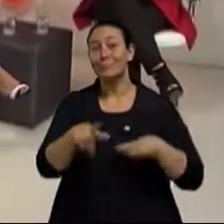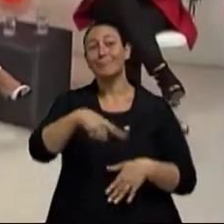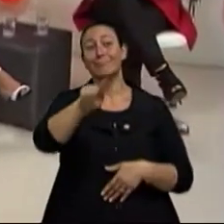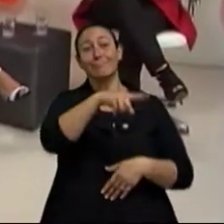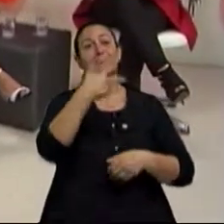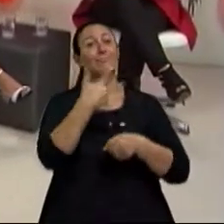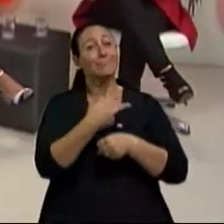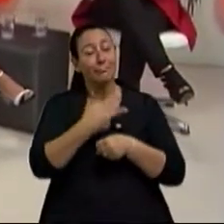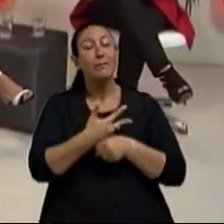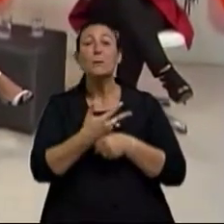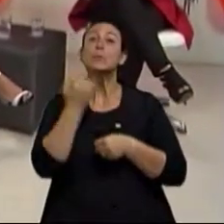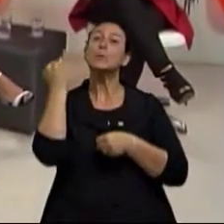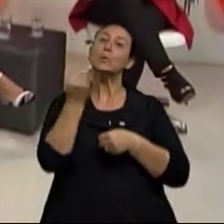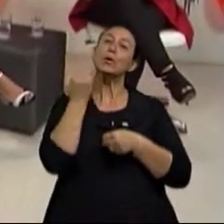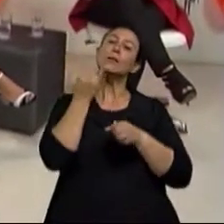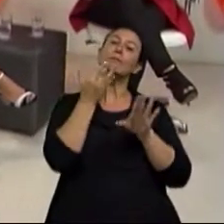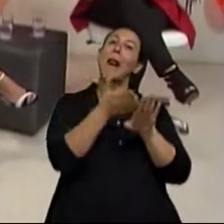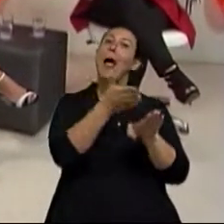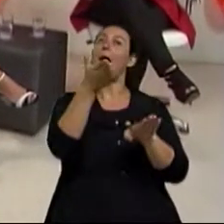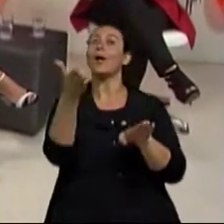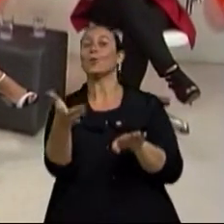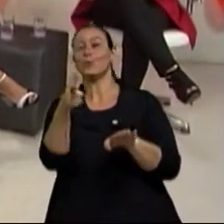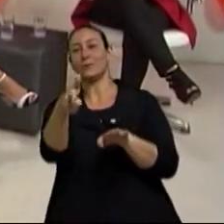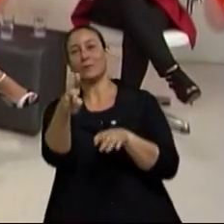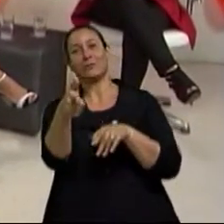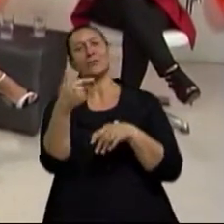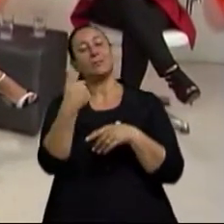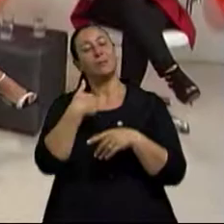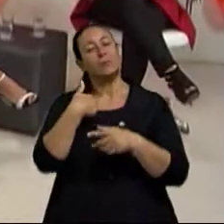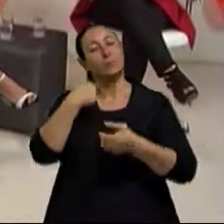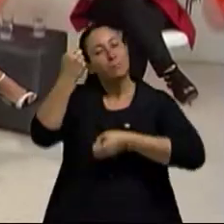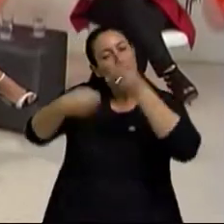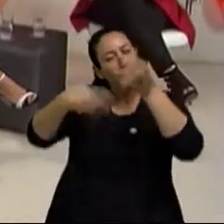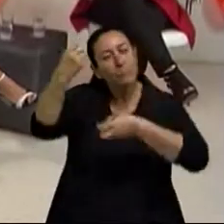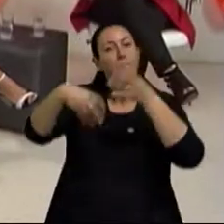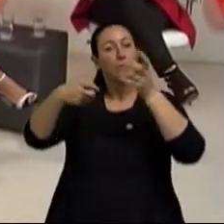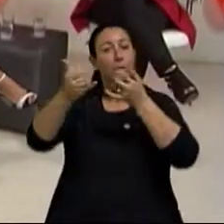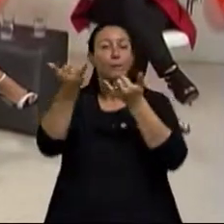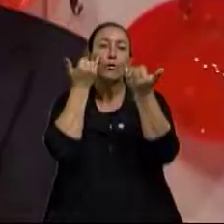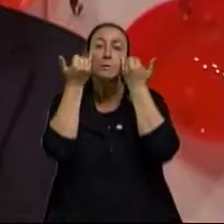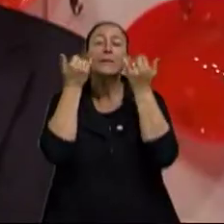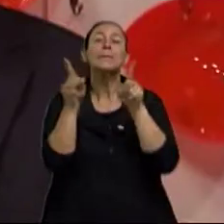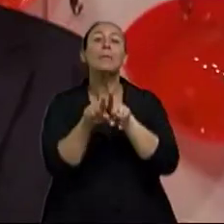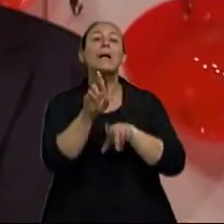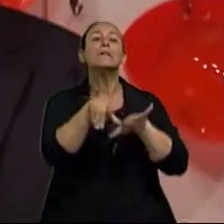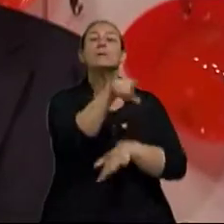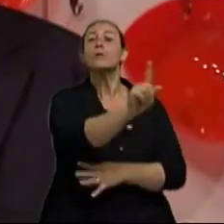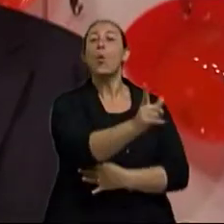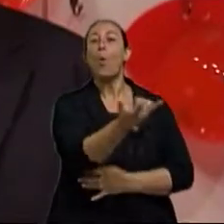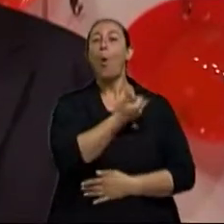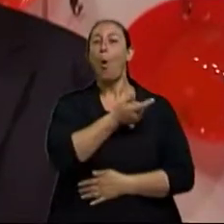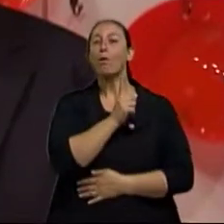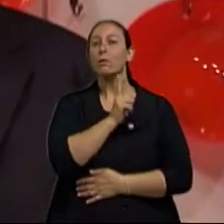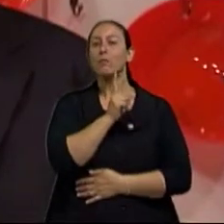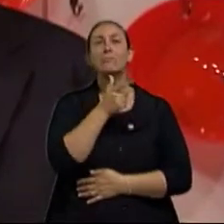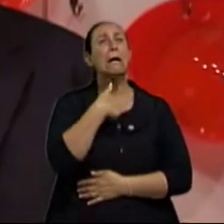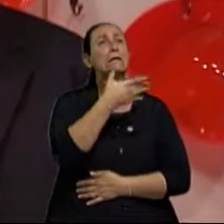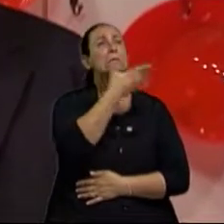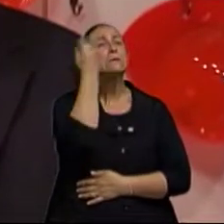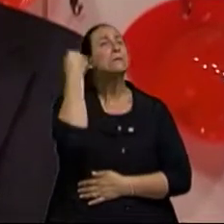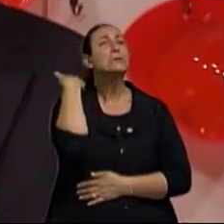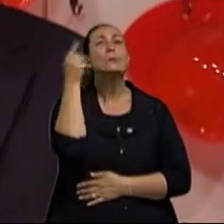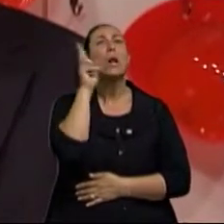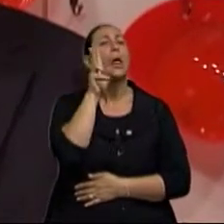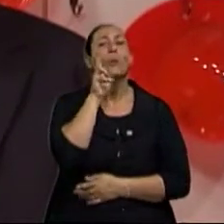quais problemas são esses. Então, o médico, ele precisa dessas informações para o diagnóstico correto do problema, da doença e do